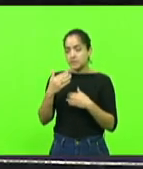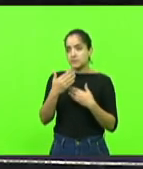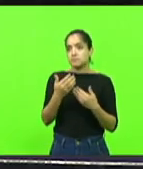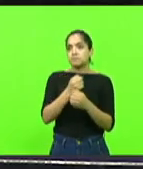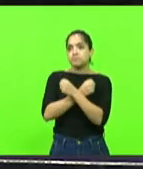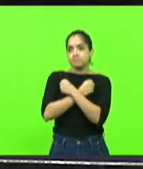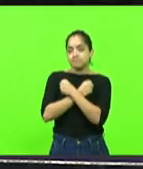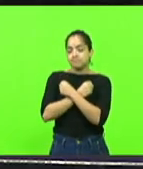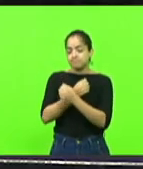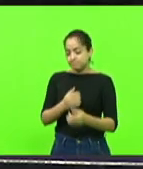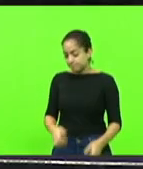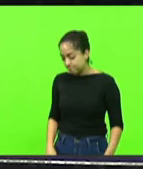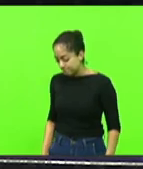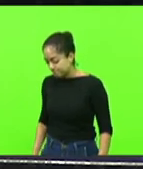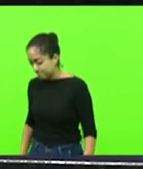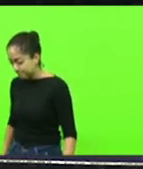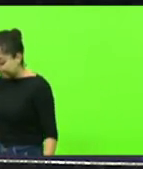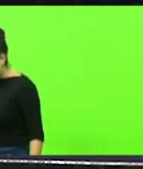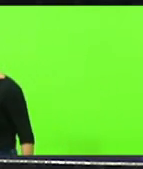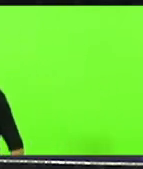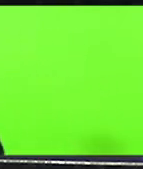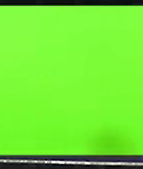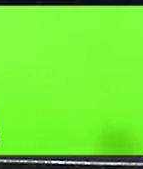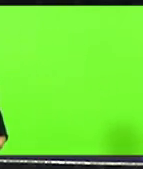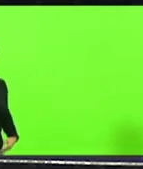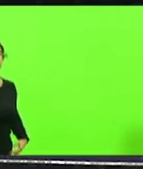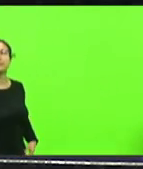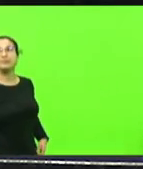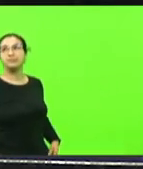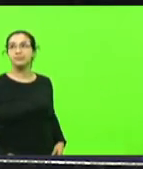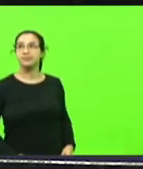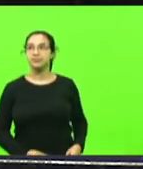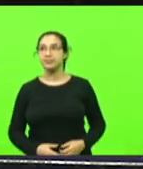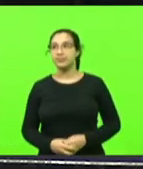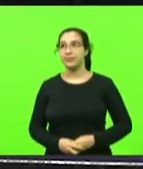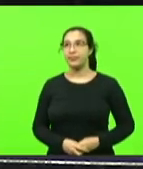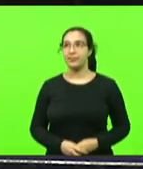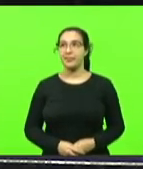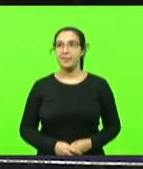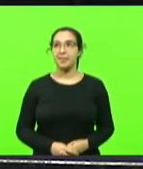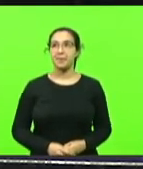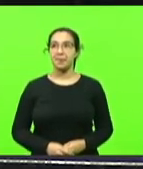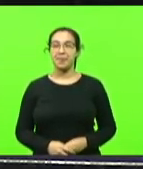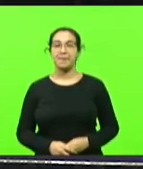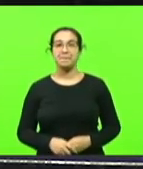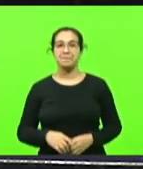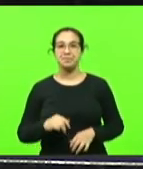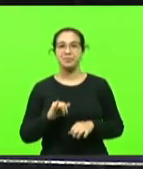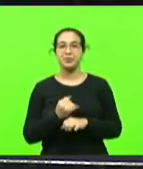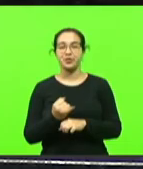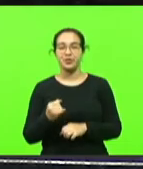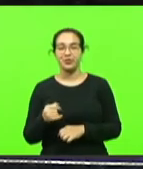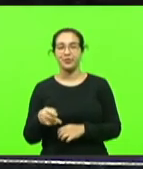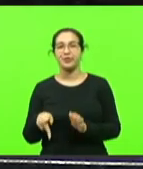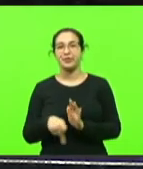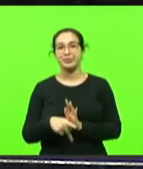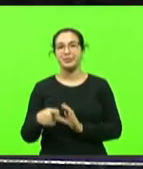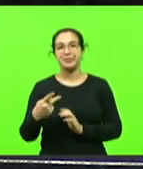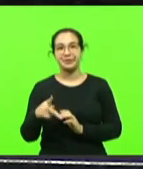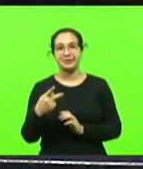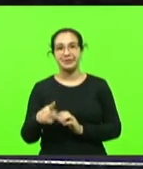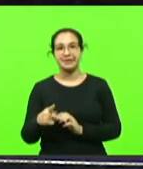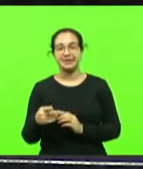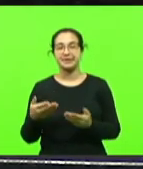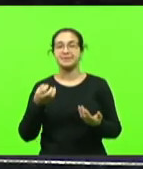o Casqueiro, quem não conhece o Casqueiro, quem chama o Comaza de Casqueiro é Raiz, Joinville, esse de Raiz. Seja bem-vindo, irmão.